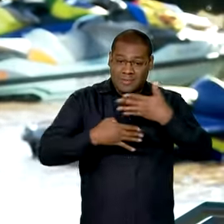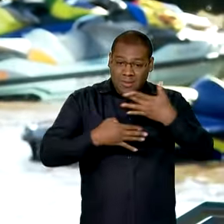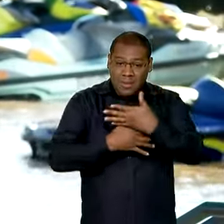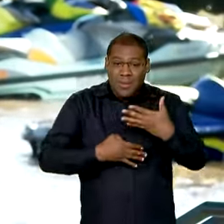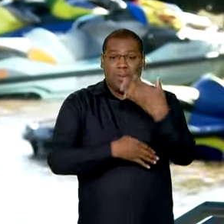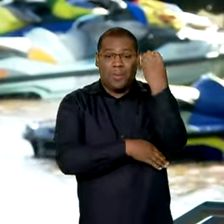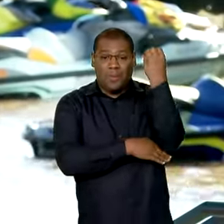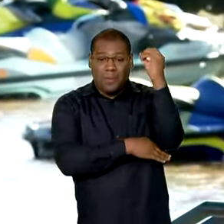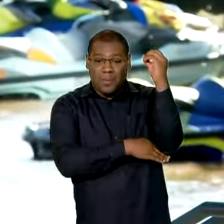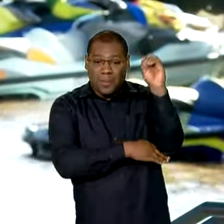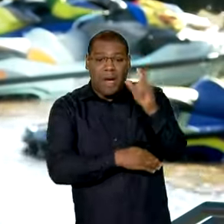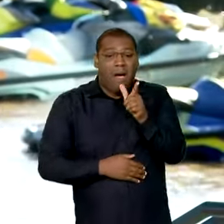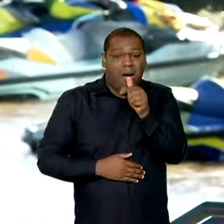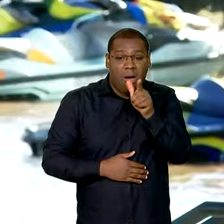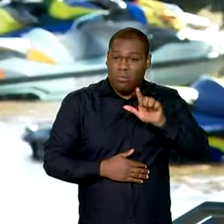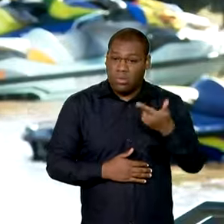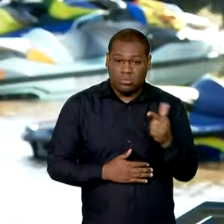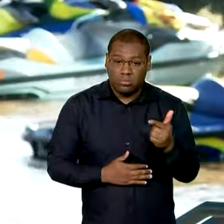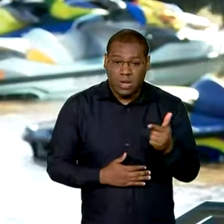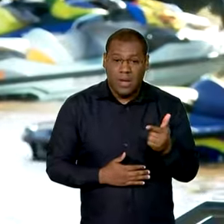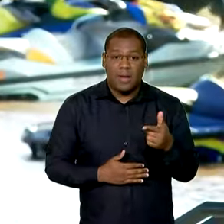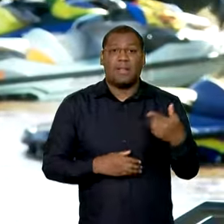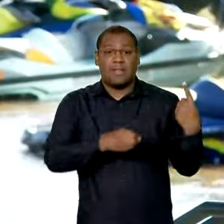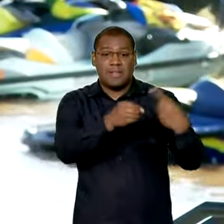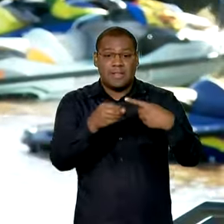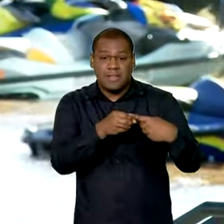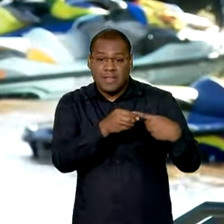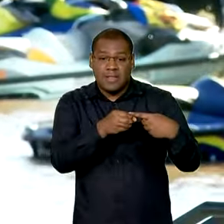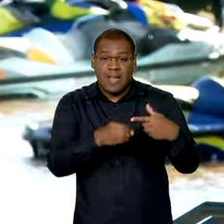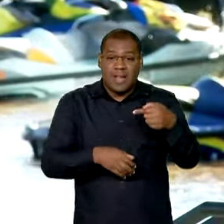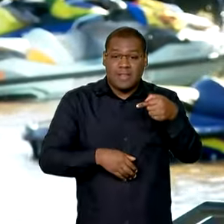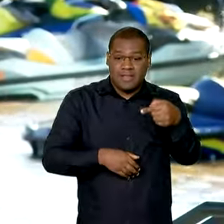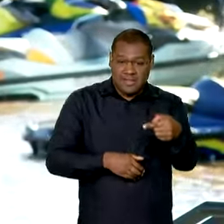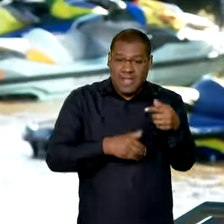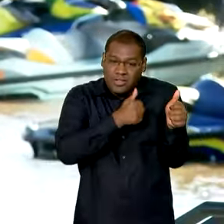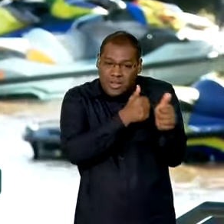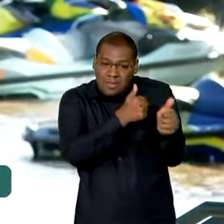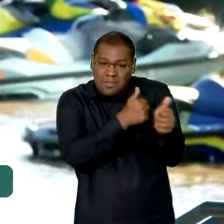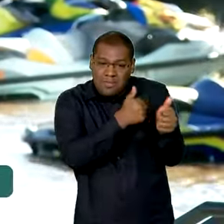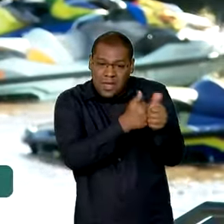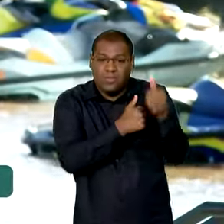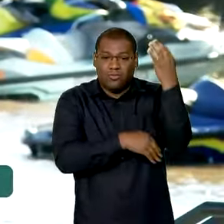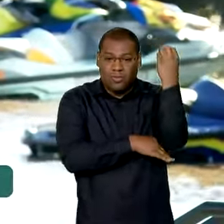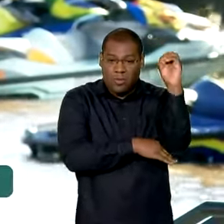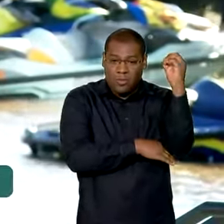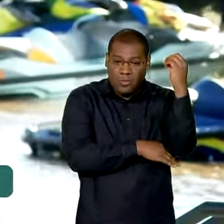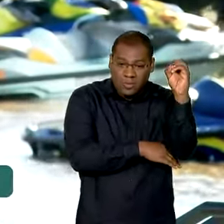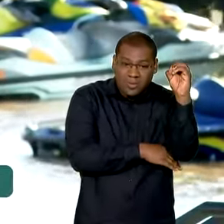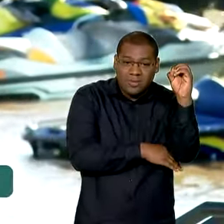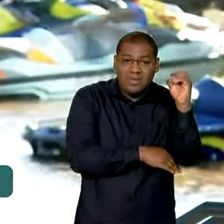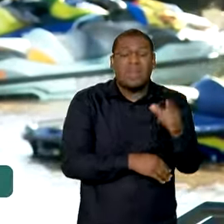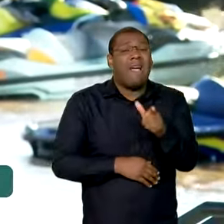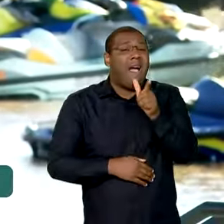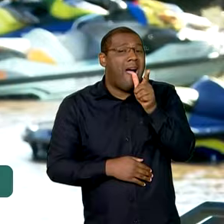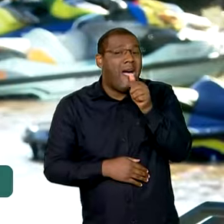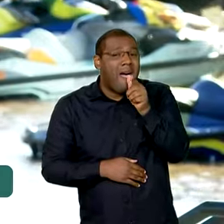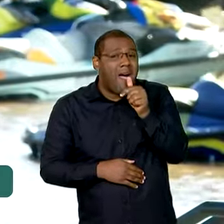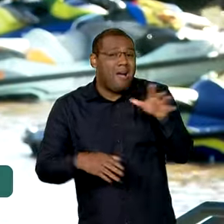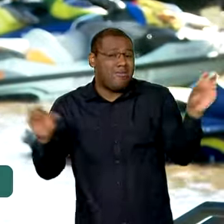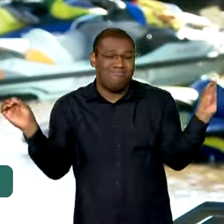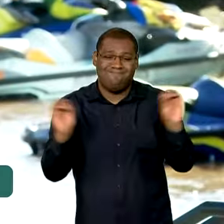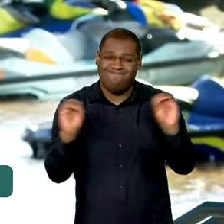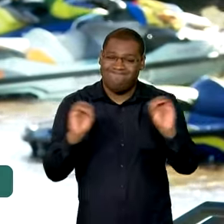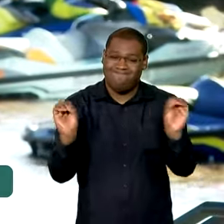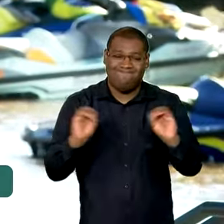sem água. E sete cidades aqui da Redondeza estão desabastecidas total ou